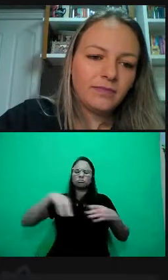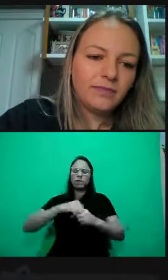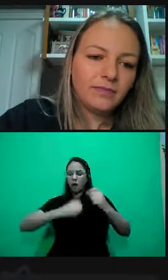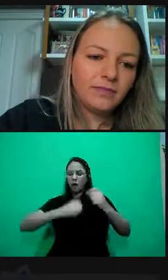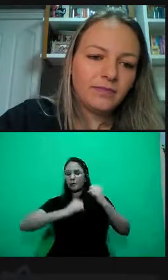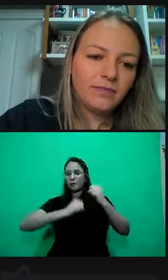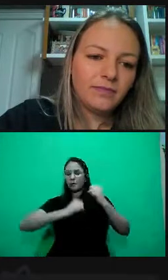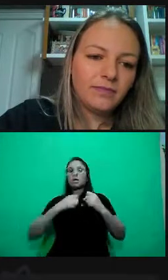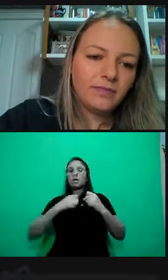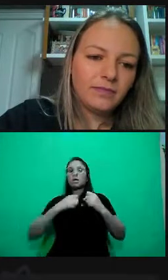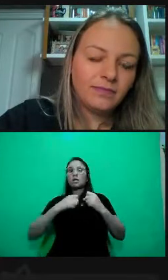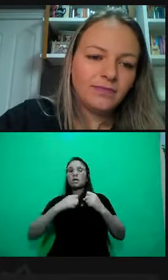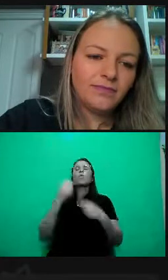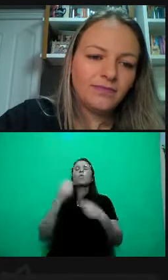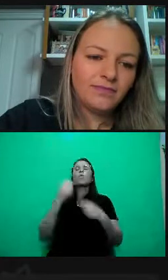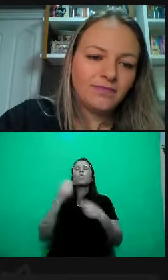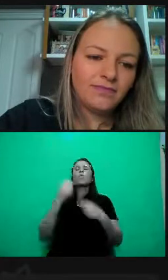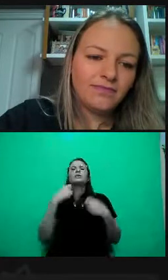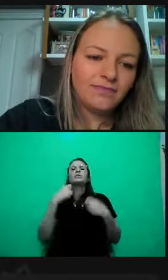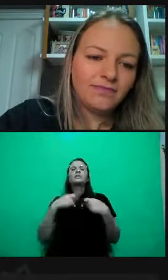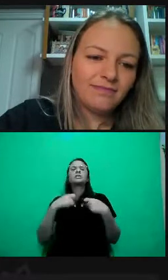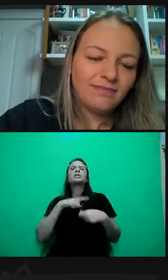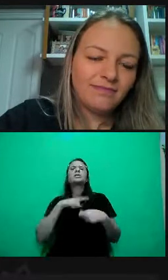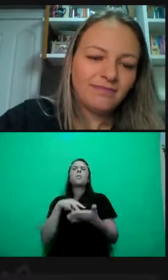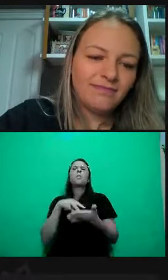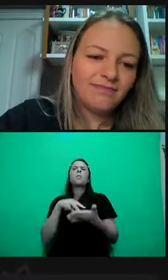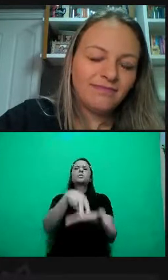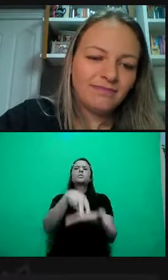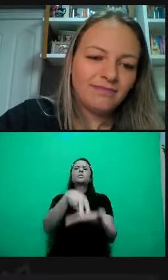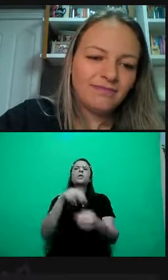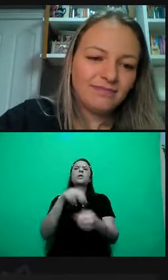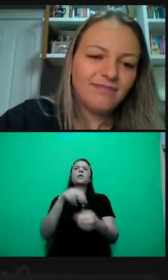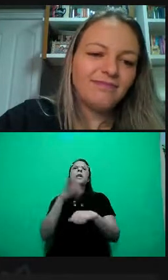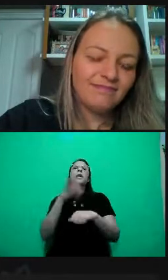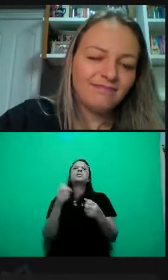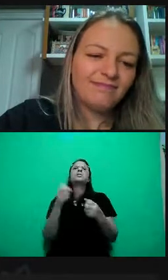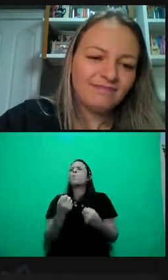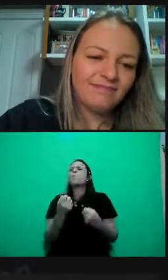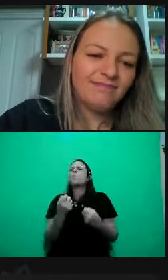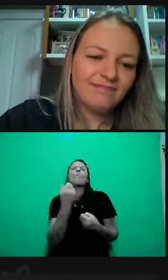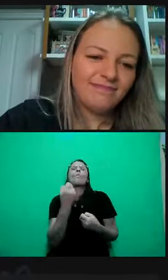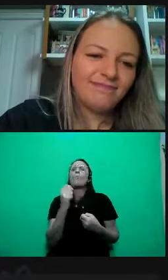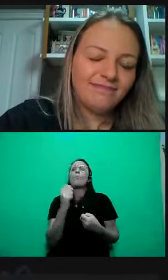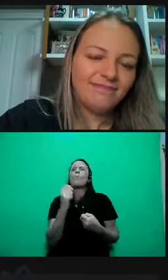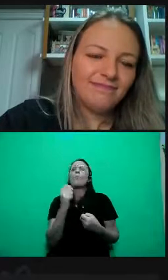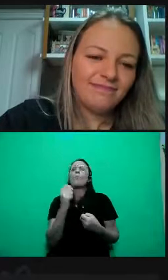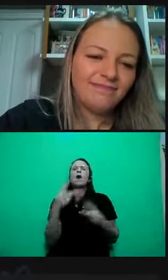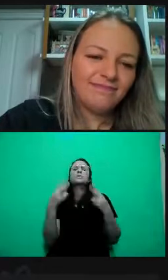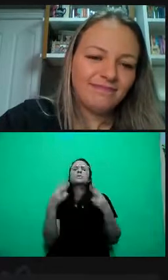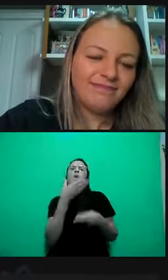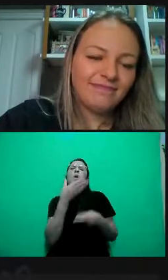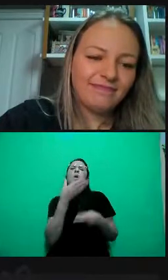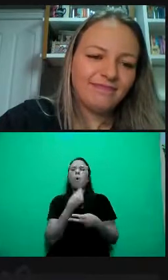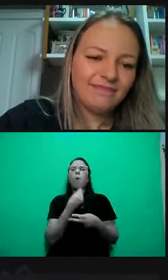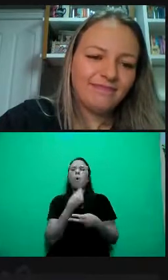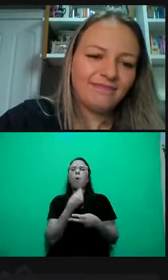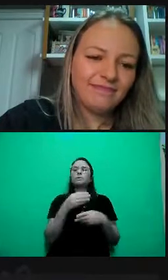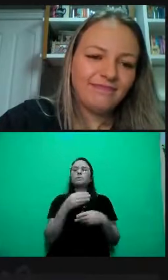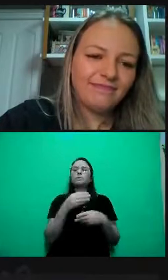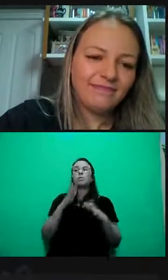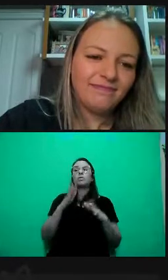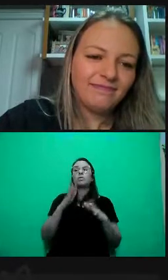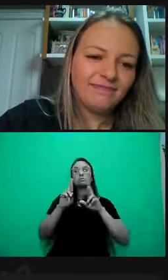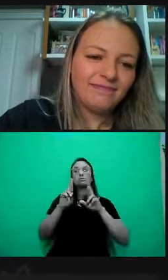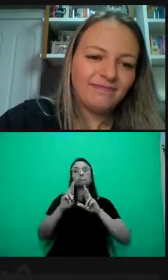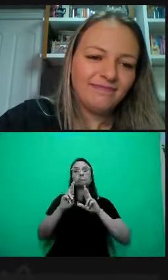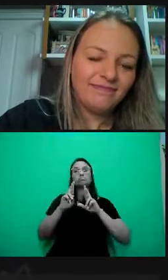posturas que se aproximam muito mais do padrão de masculinidade, né, então, há um padrão do que se espera, mesmo quando